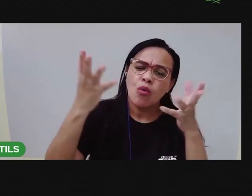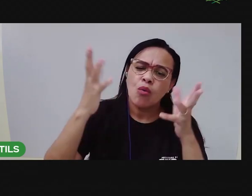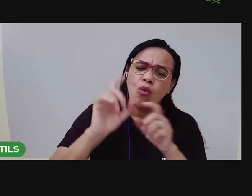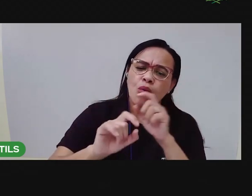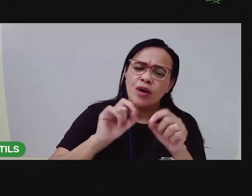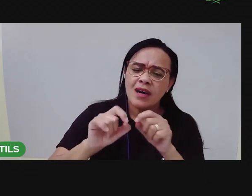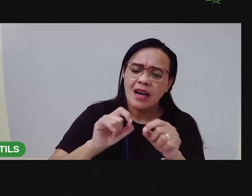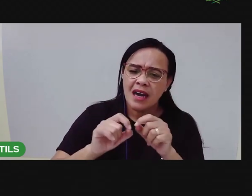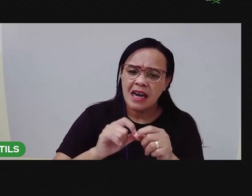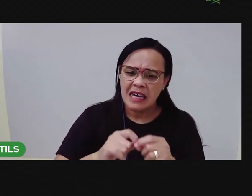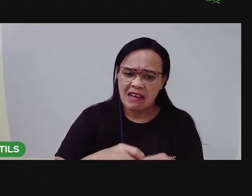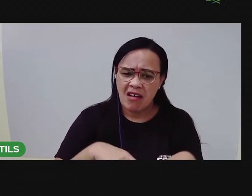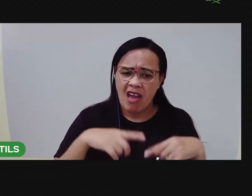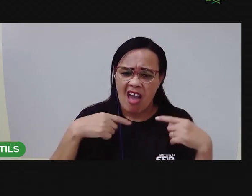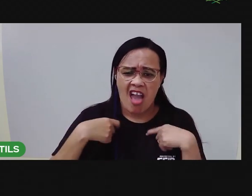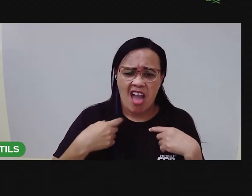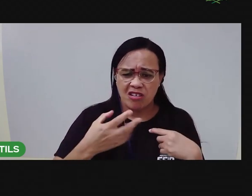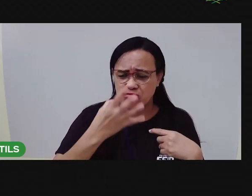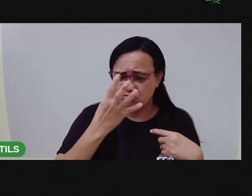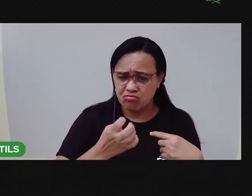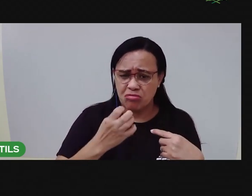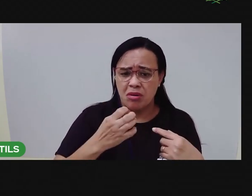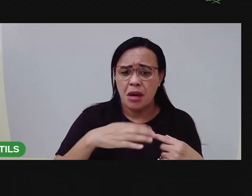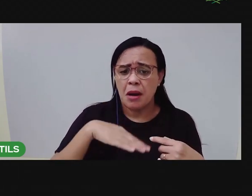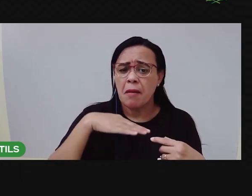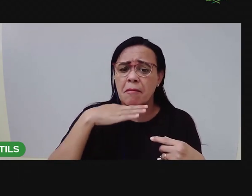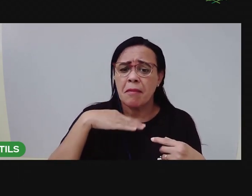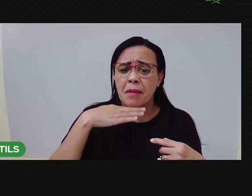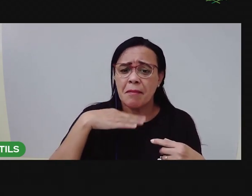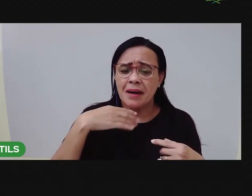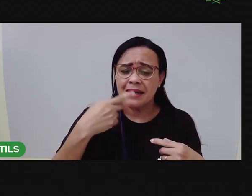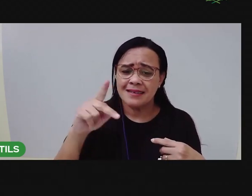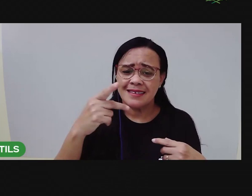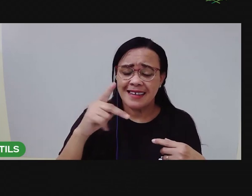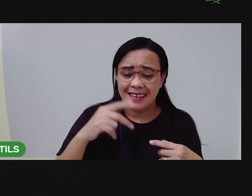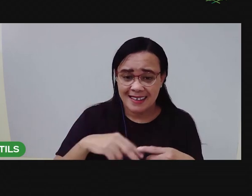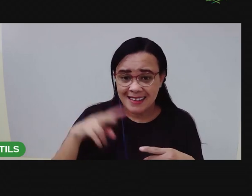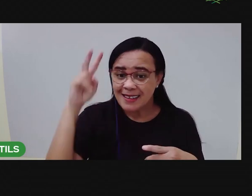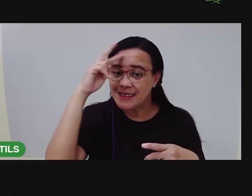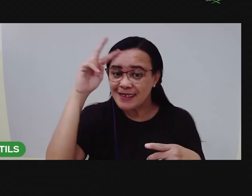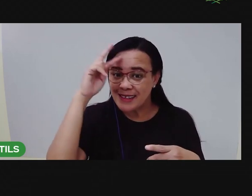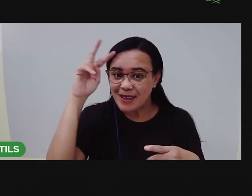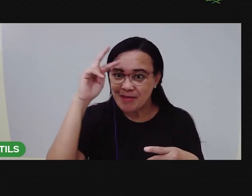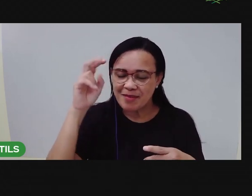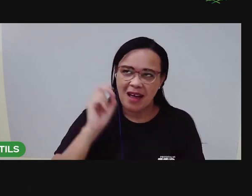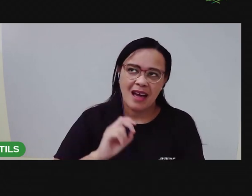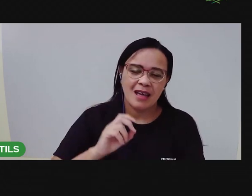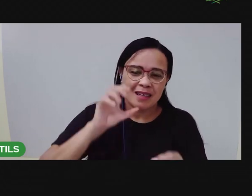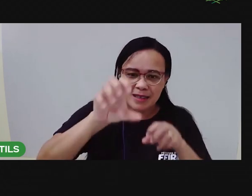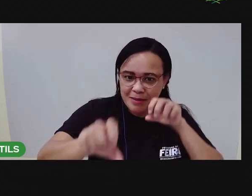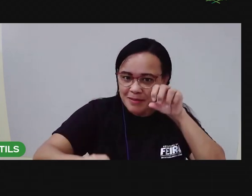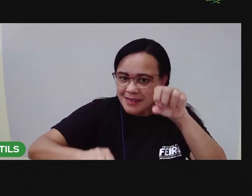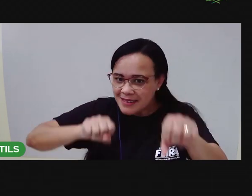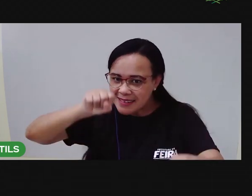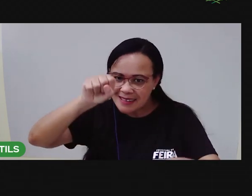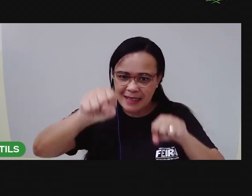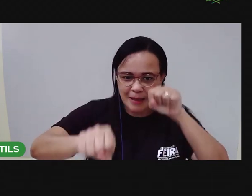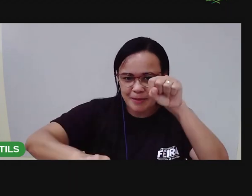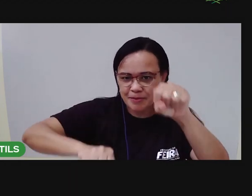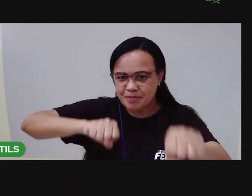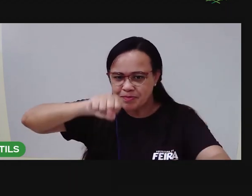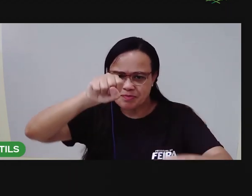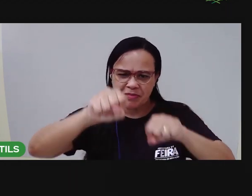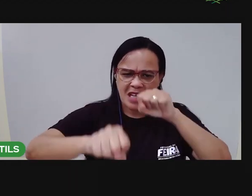com a mamãe e resolveu sair de casa. Lembra? A gente parou no momento em que ele pegou a bicicleta e